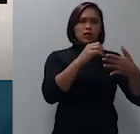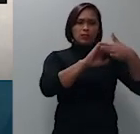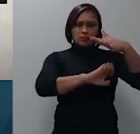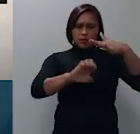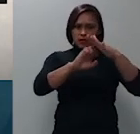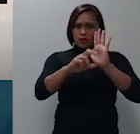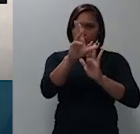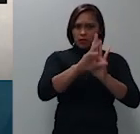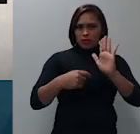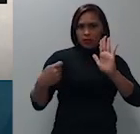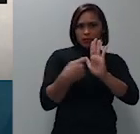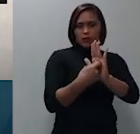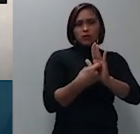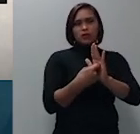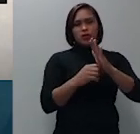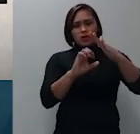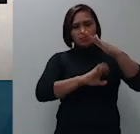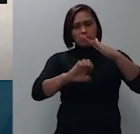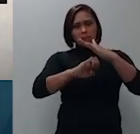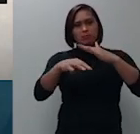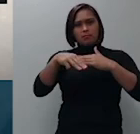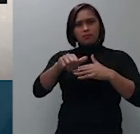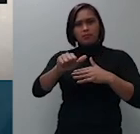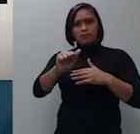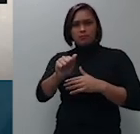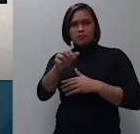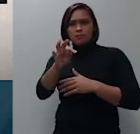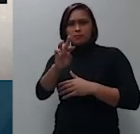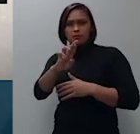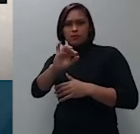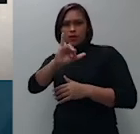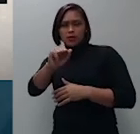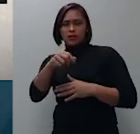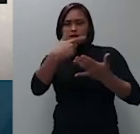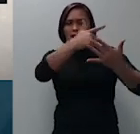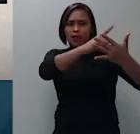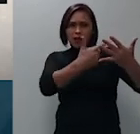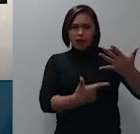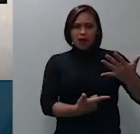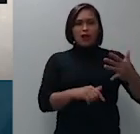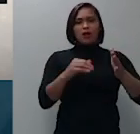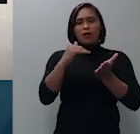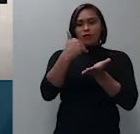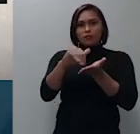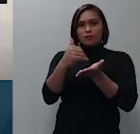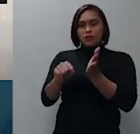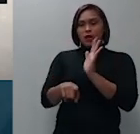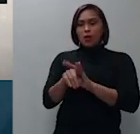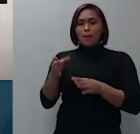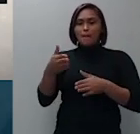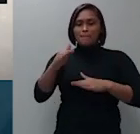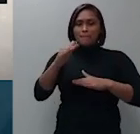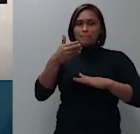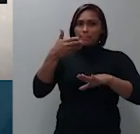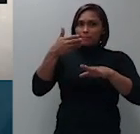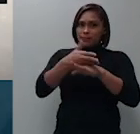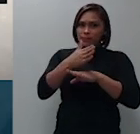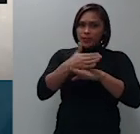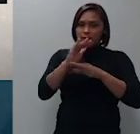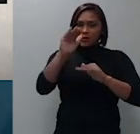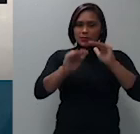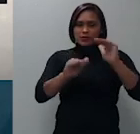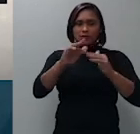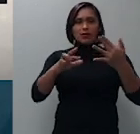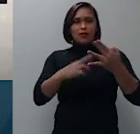em face de decisão da larva deste signatário que deu parcial provimento ao recurso especial